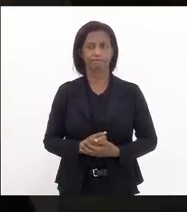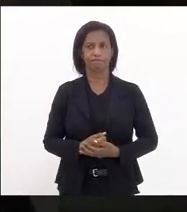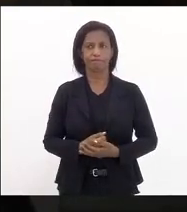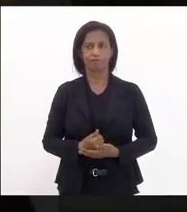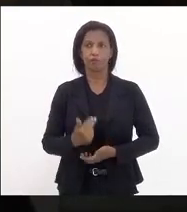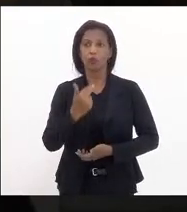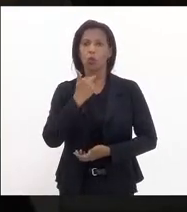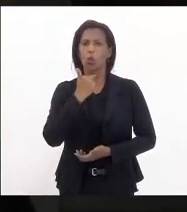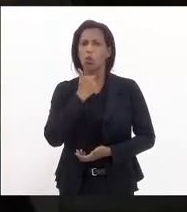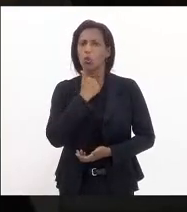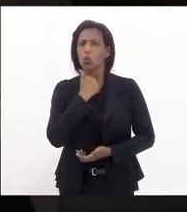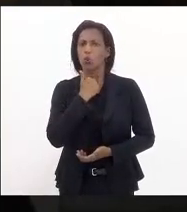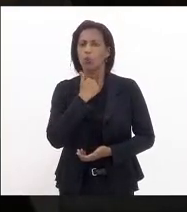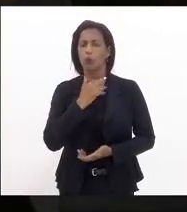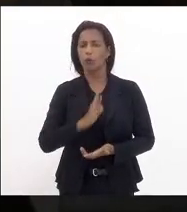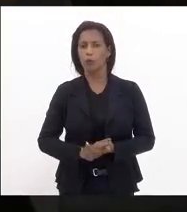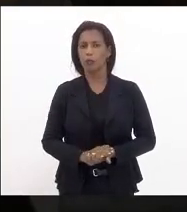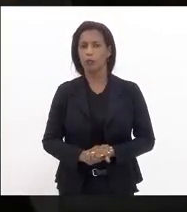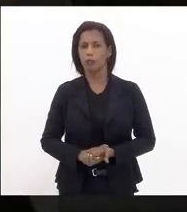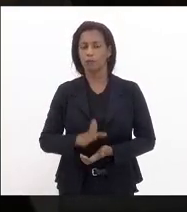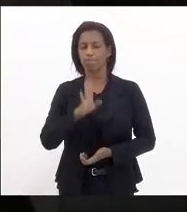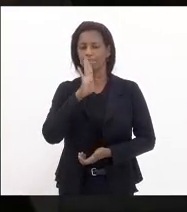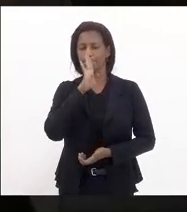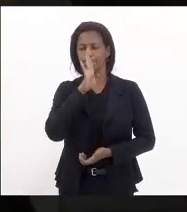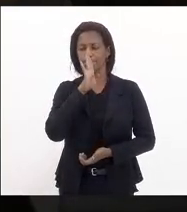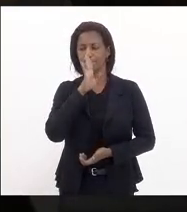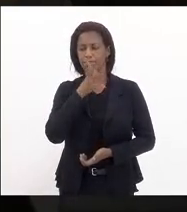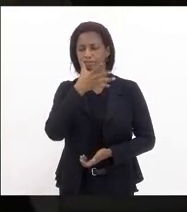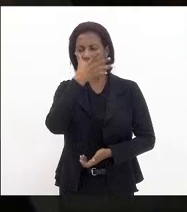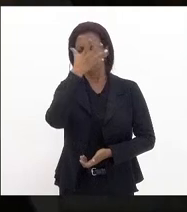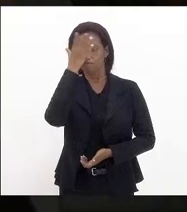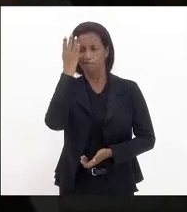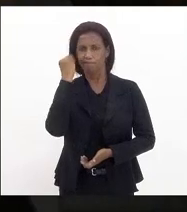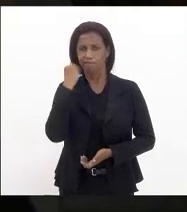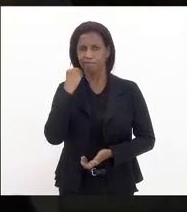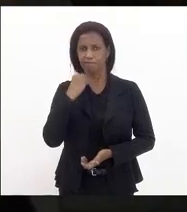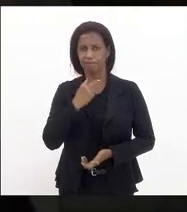pode passar sob silêncio não pode passar em branco